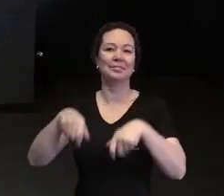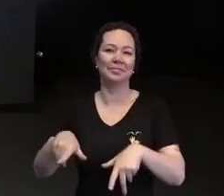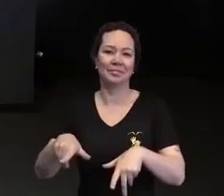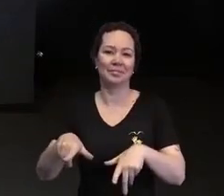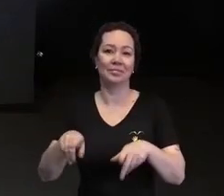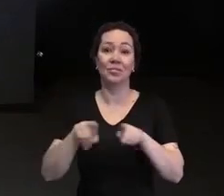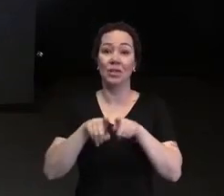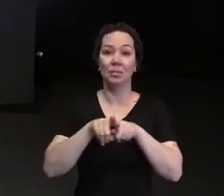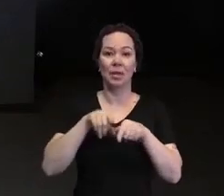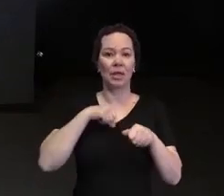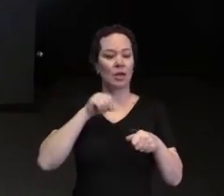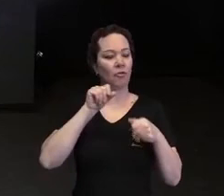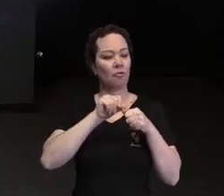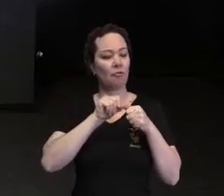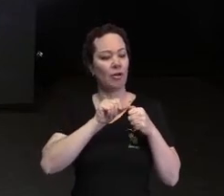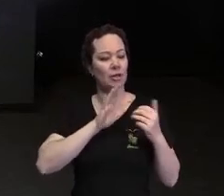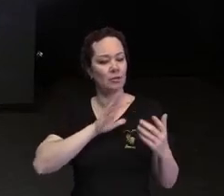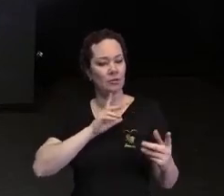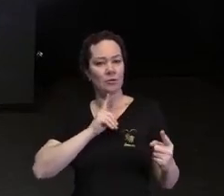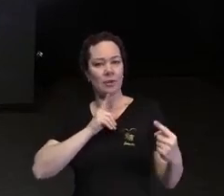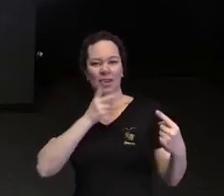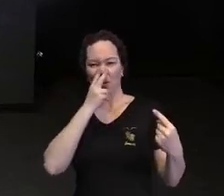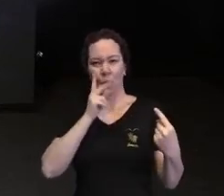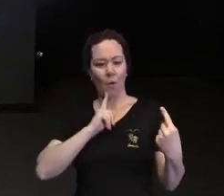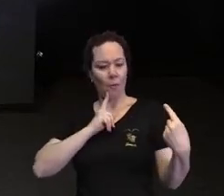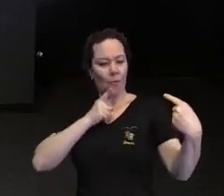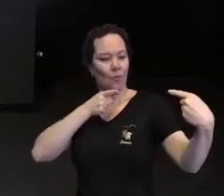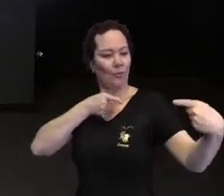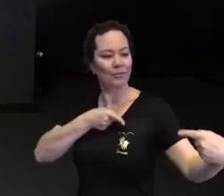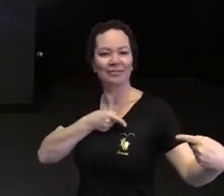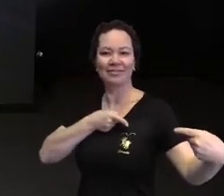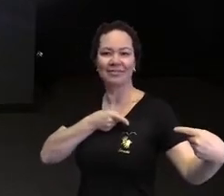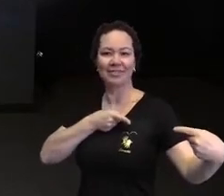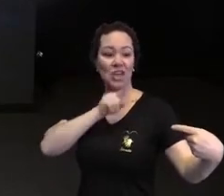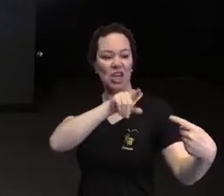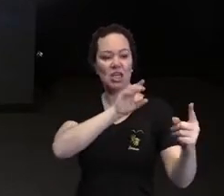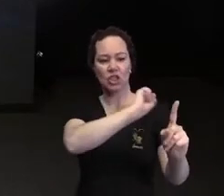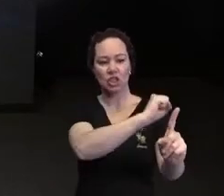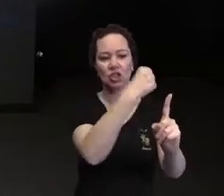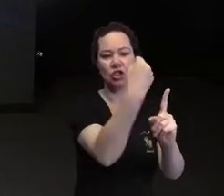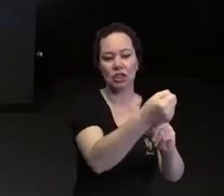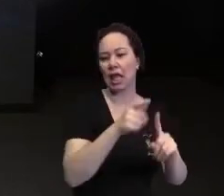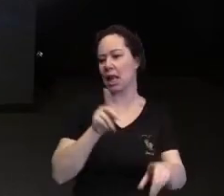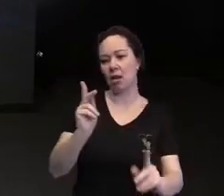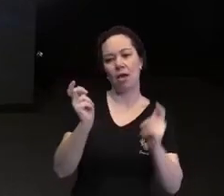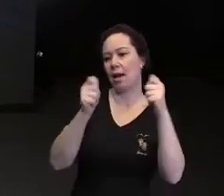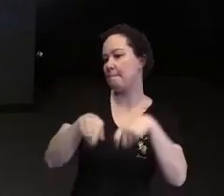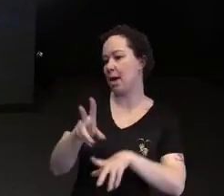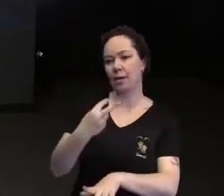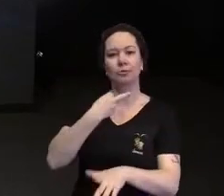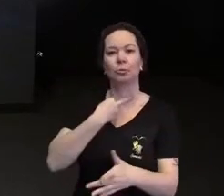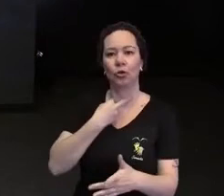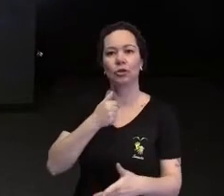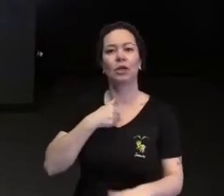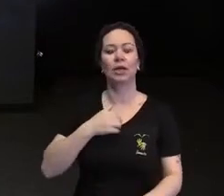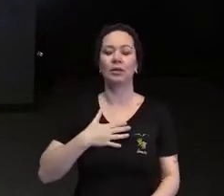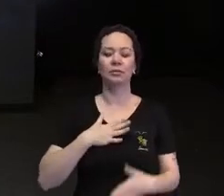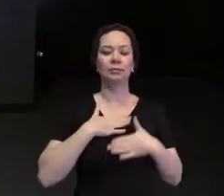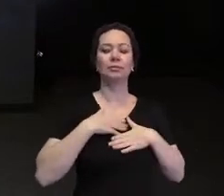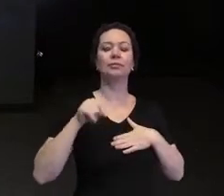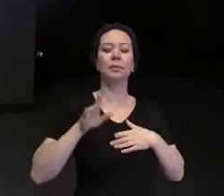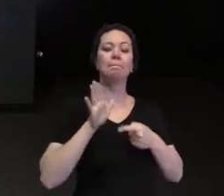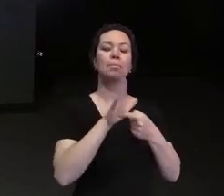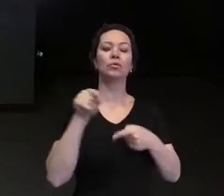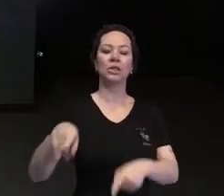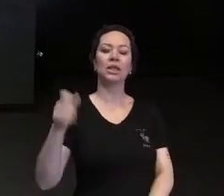eu confronto a crença que todos nós estamos ouvindo desde sempre e por